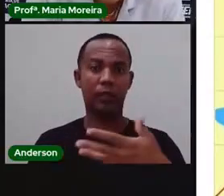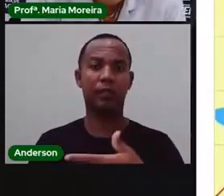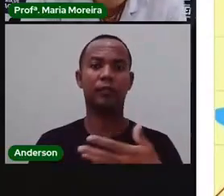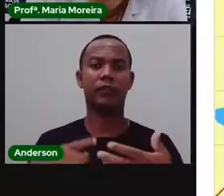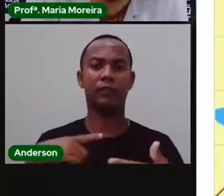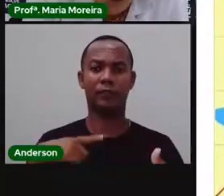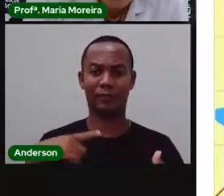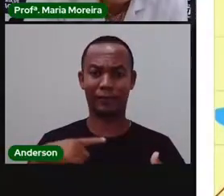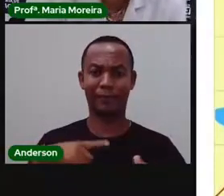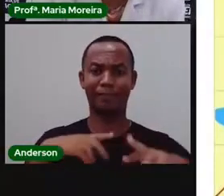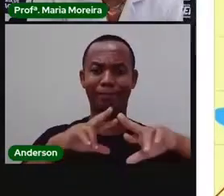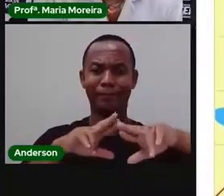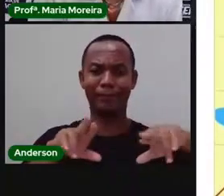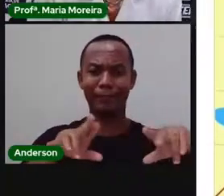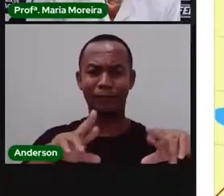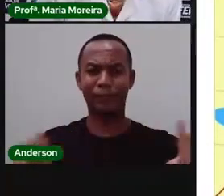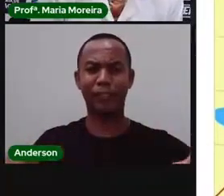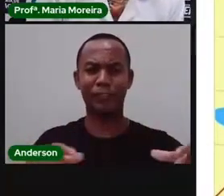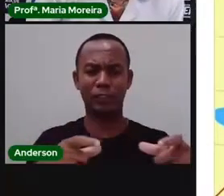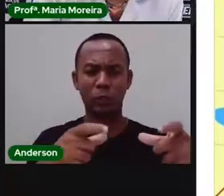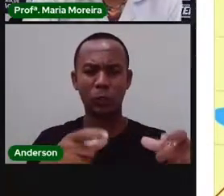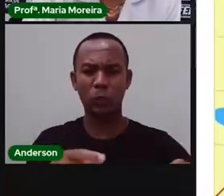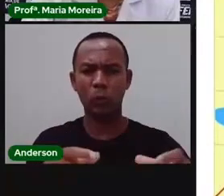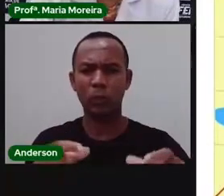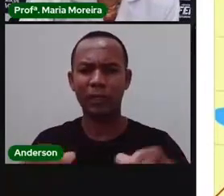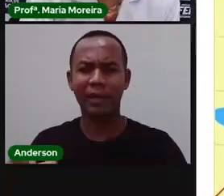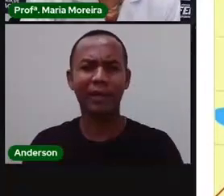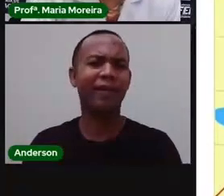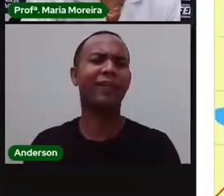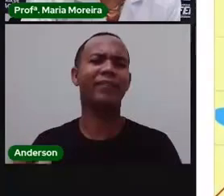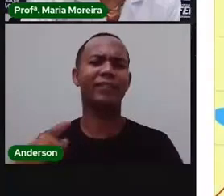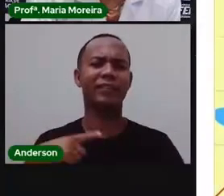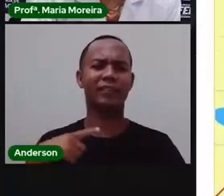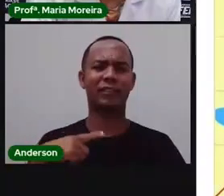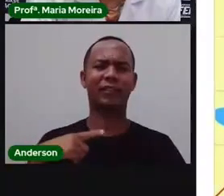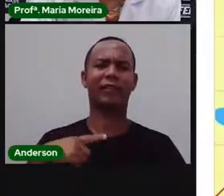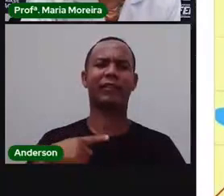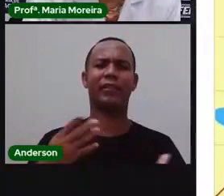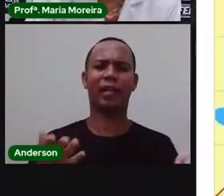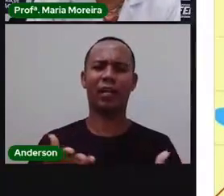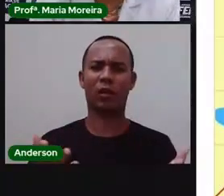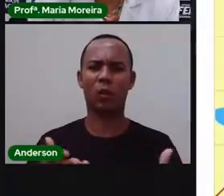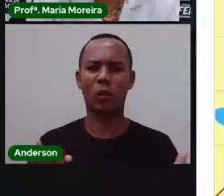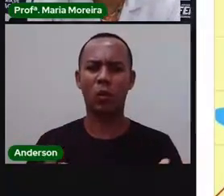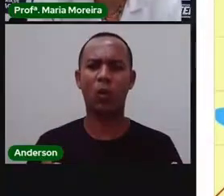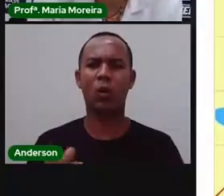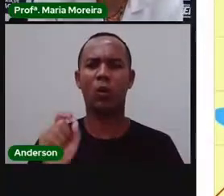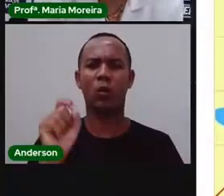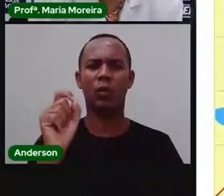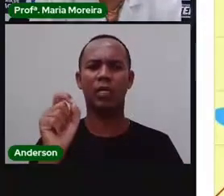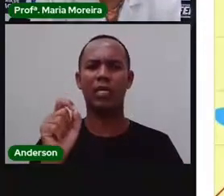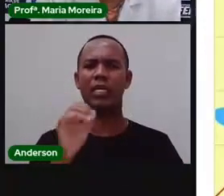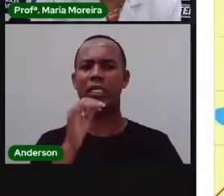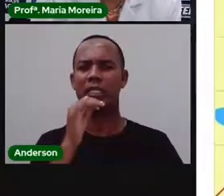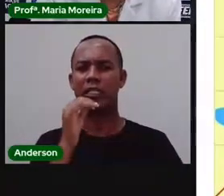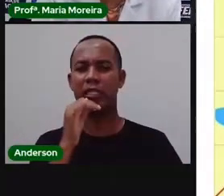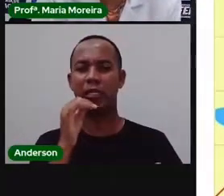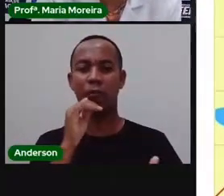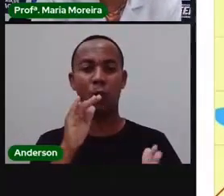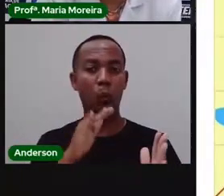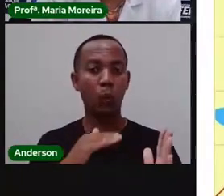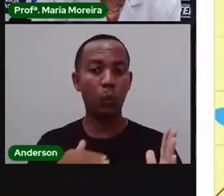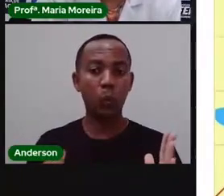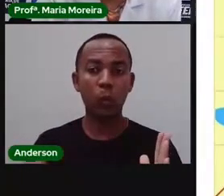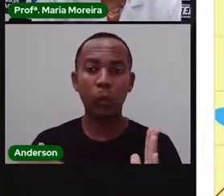vários bairros. E a Pró acredita, na verdade, que tá falando agora, nesse exato momento, com todos